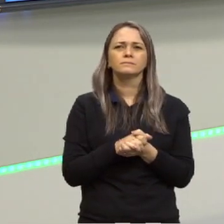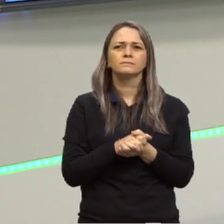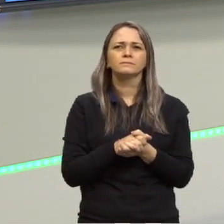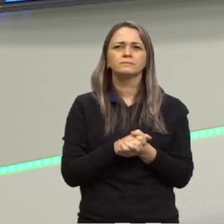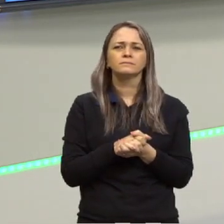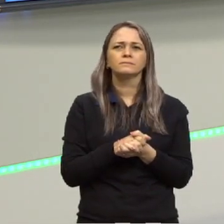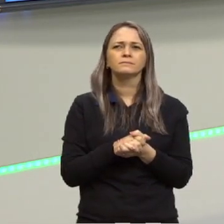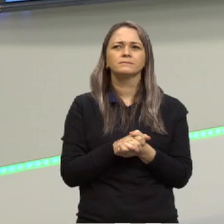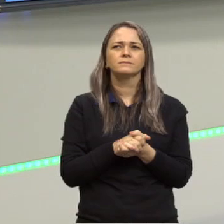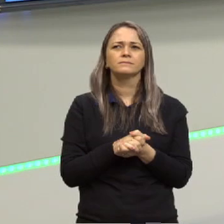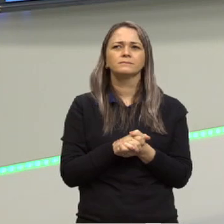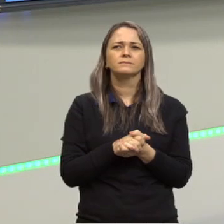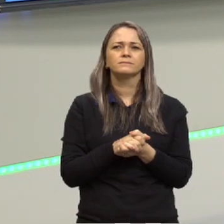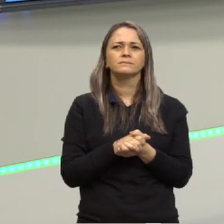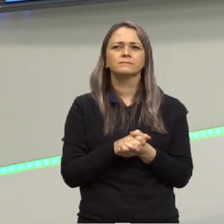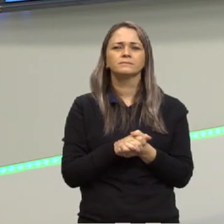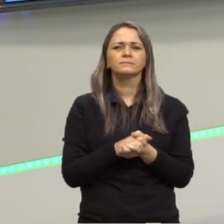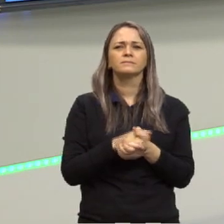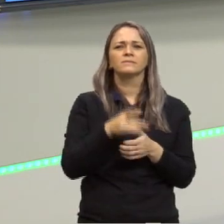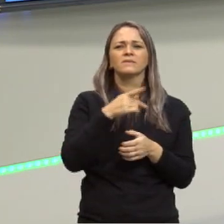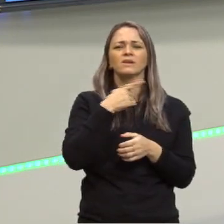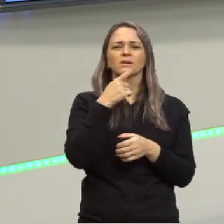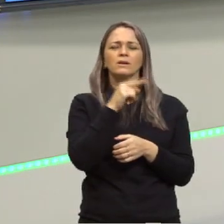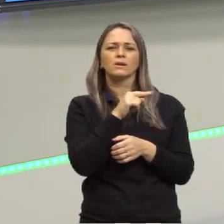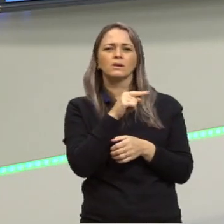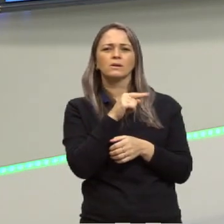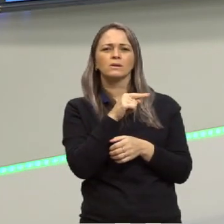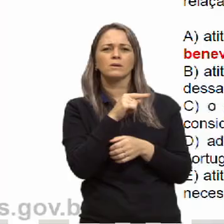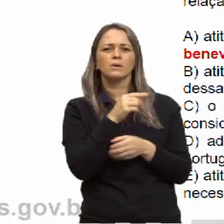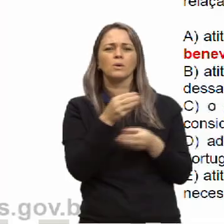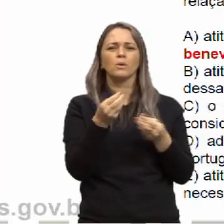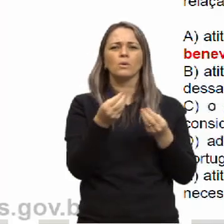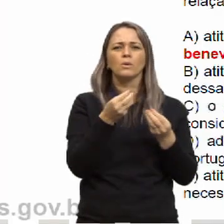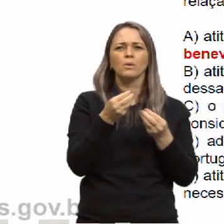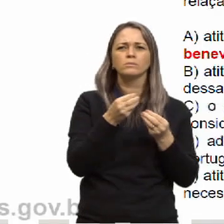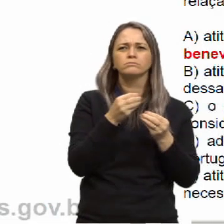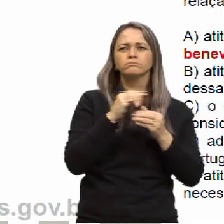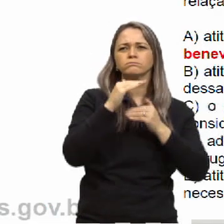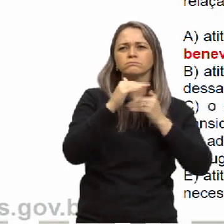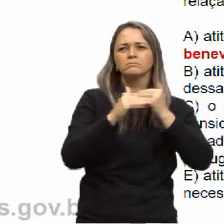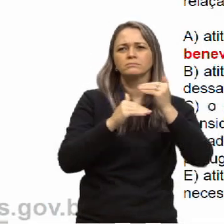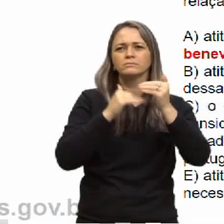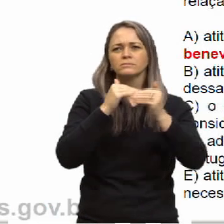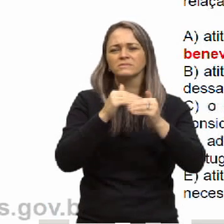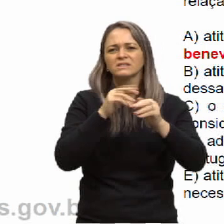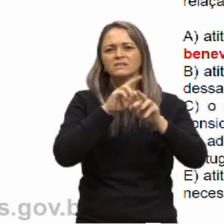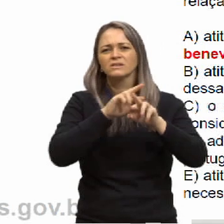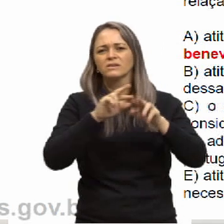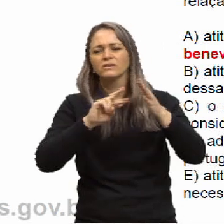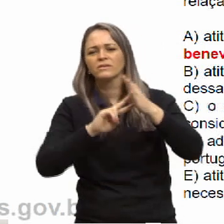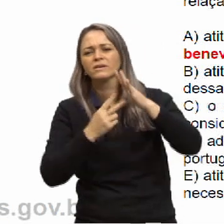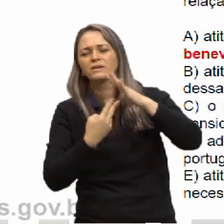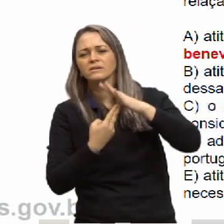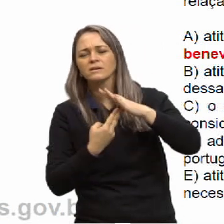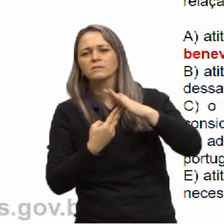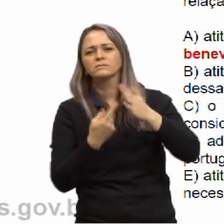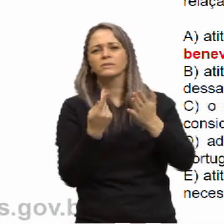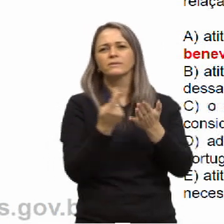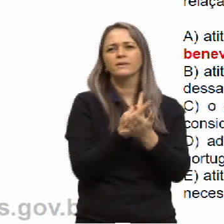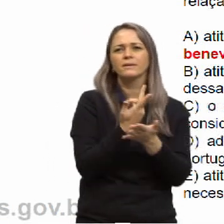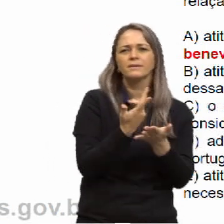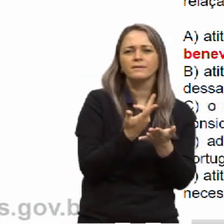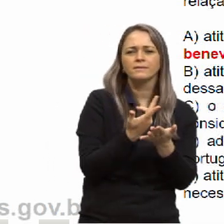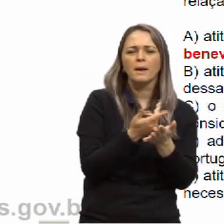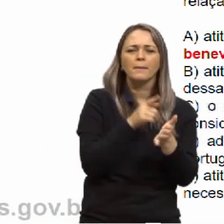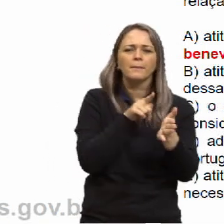concluir ali a gente fala numa questão sobre como esses processos de variação e de mudança ocorrem e ela